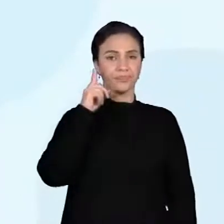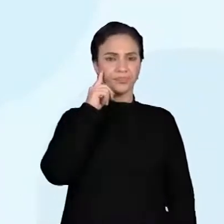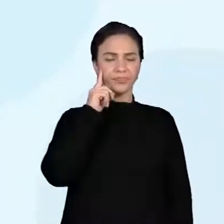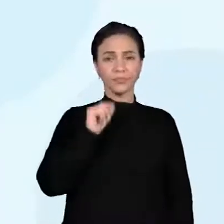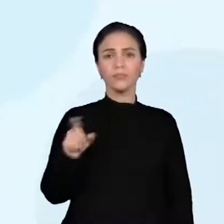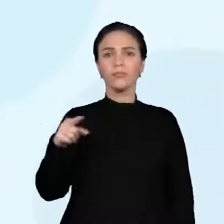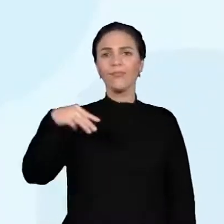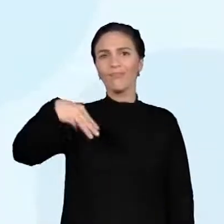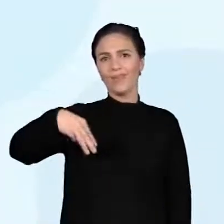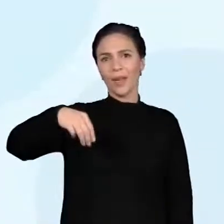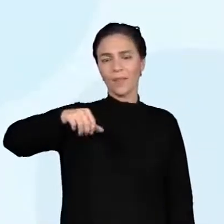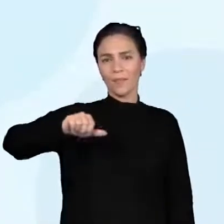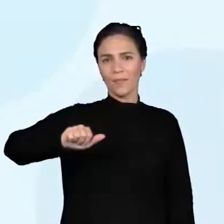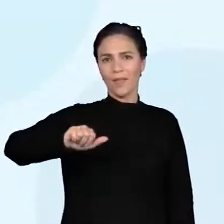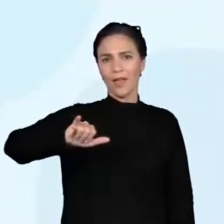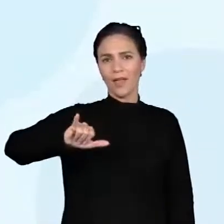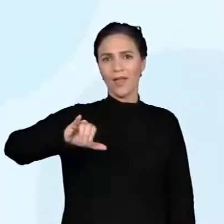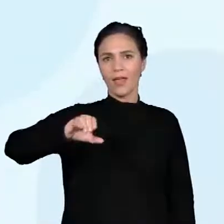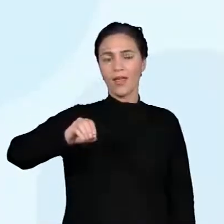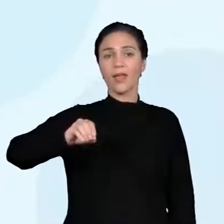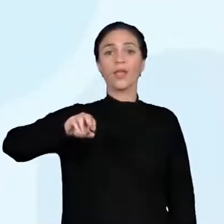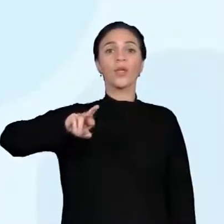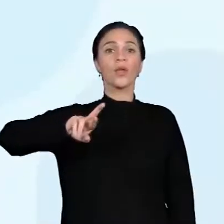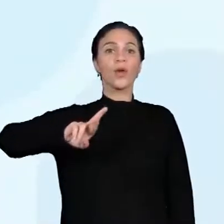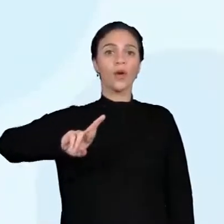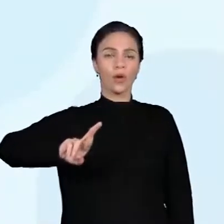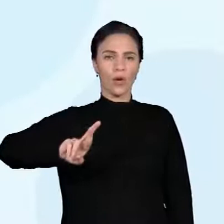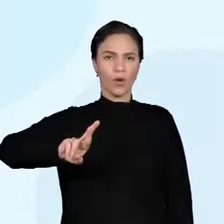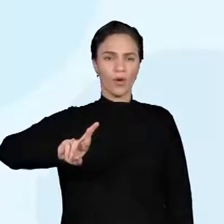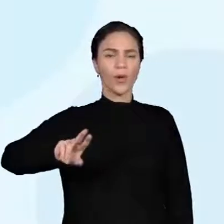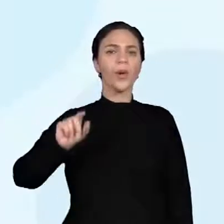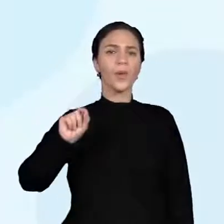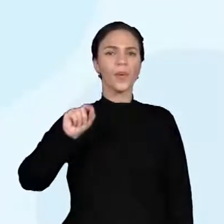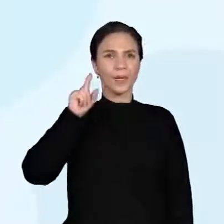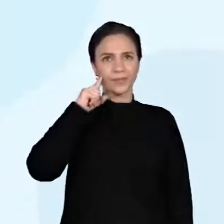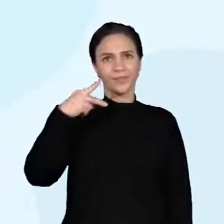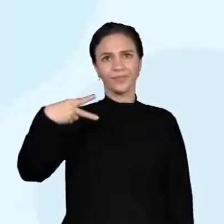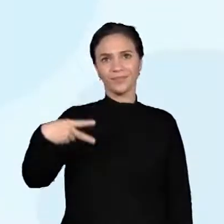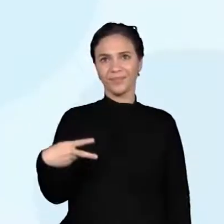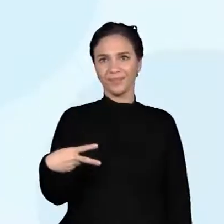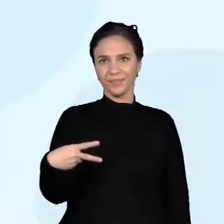do que 35. Maior do que esse termo que eu coloquei aqui.